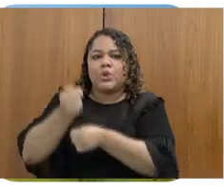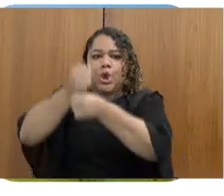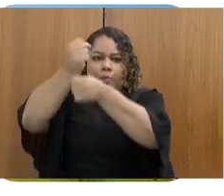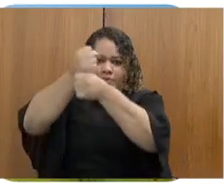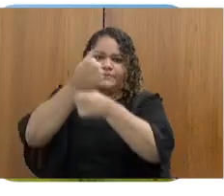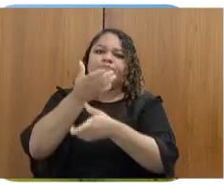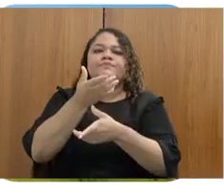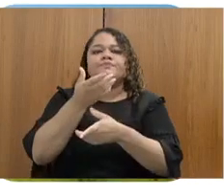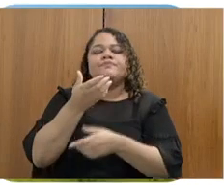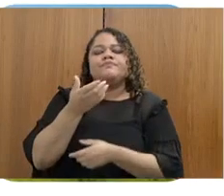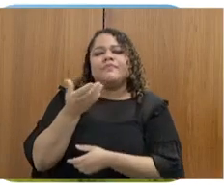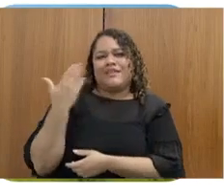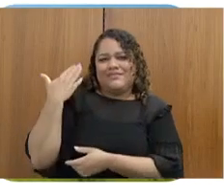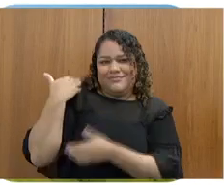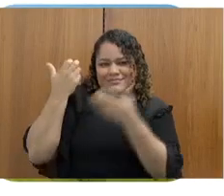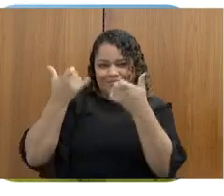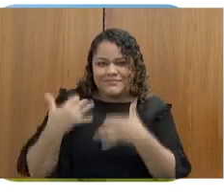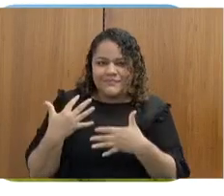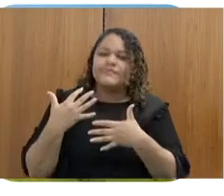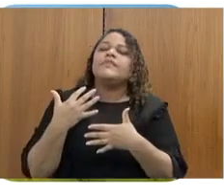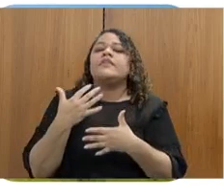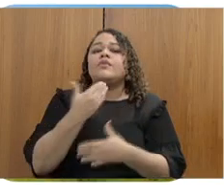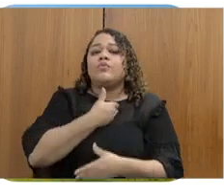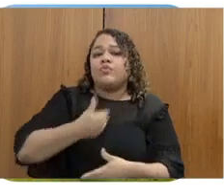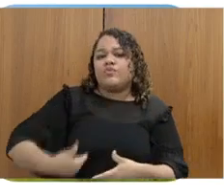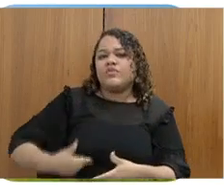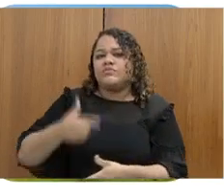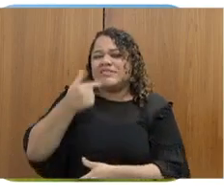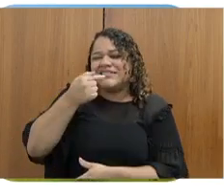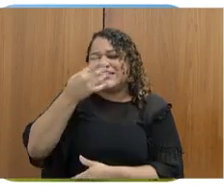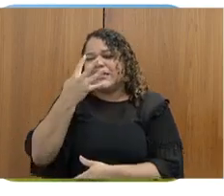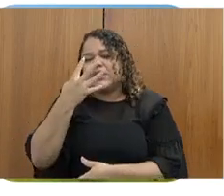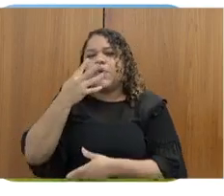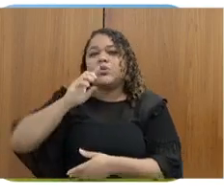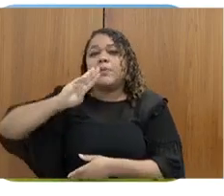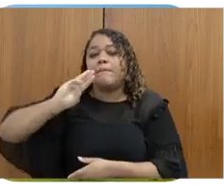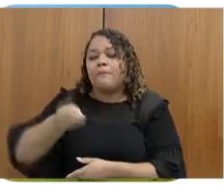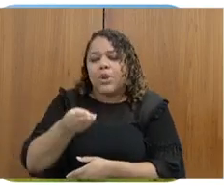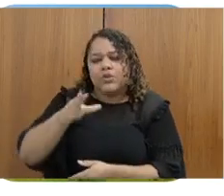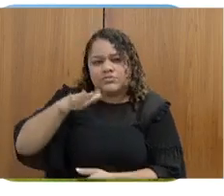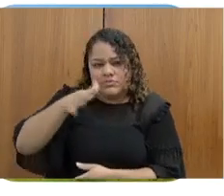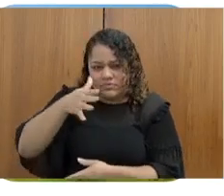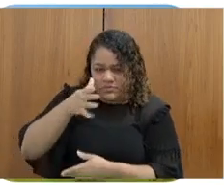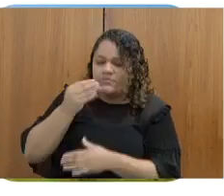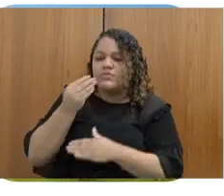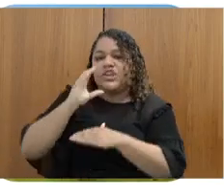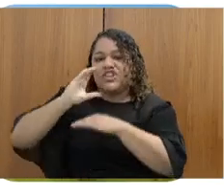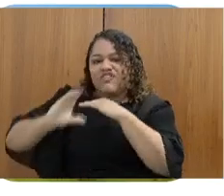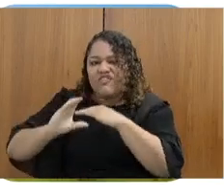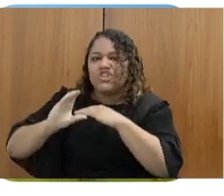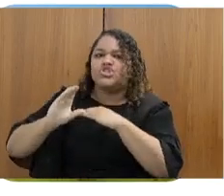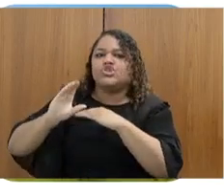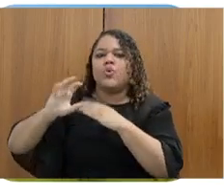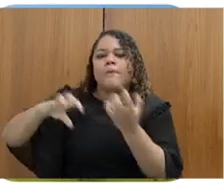inicialmente o governo investiu em torno de 74 milhões para fazer reformas em inúmeros sistemas prisionais. Nós temos uma unidade de prisionais, a Maria